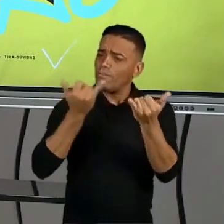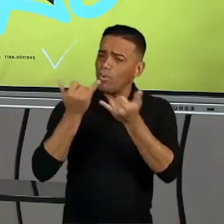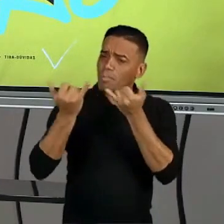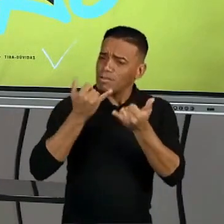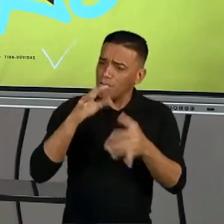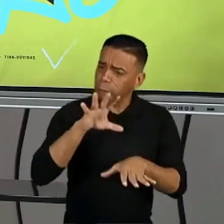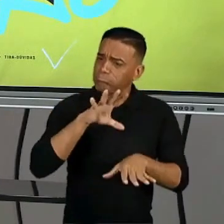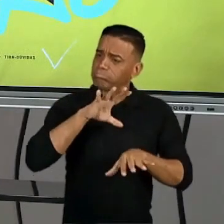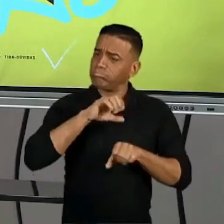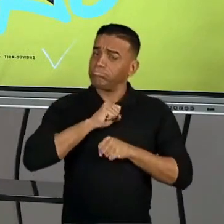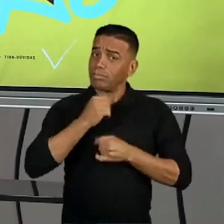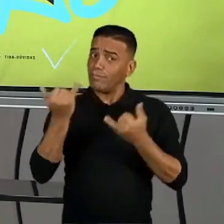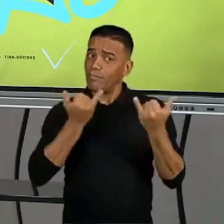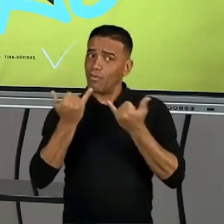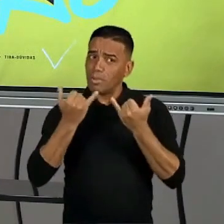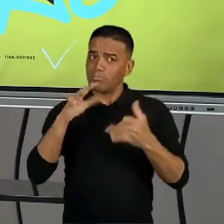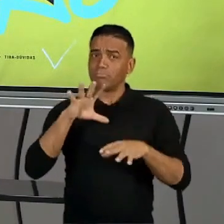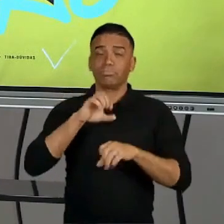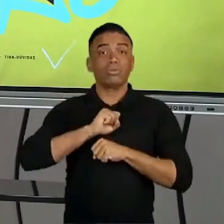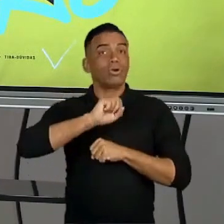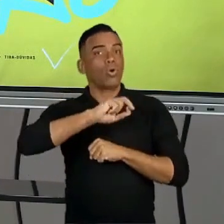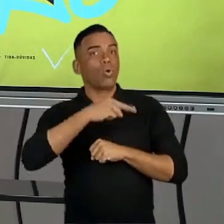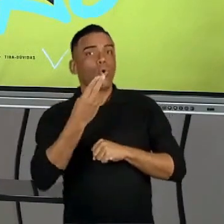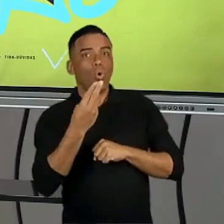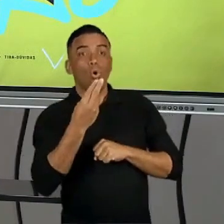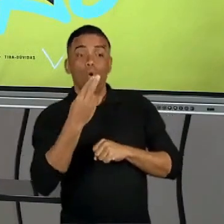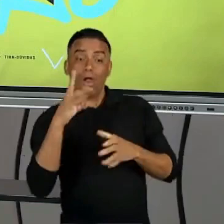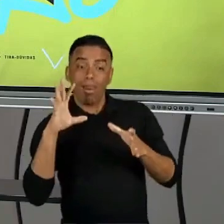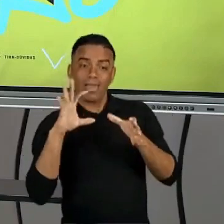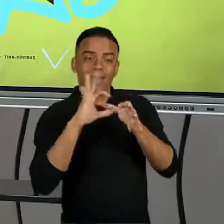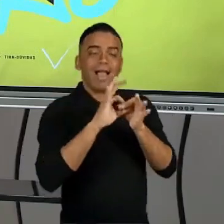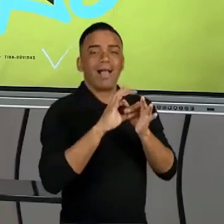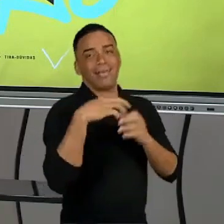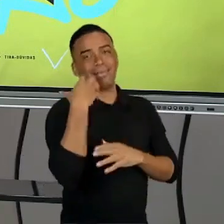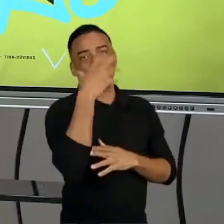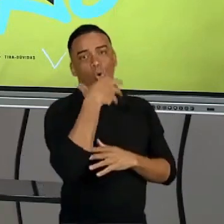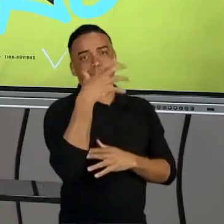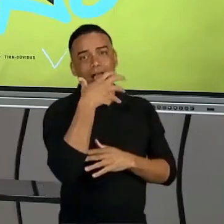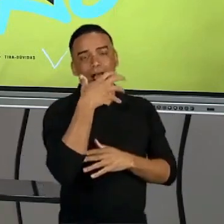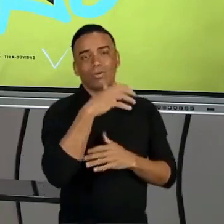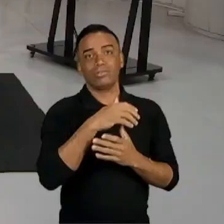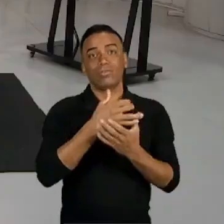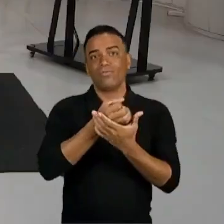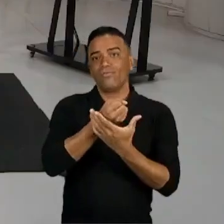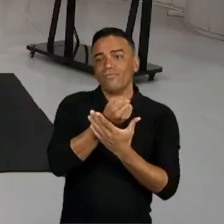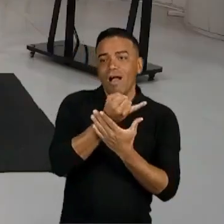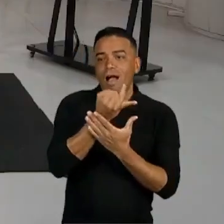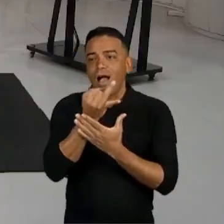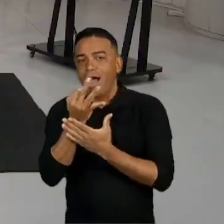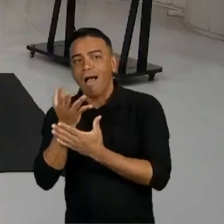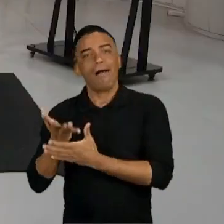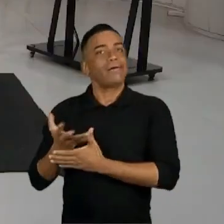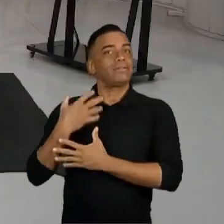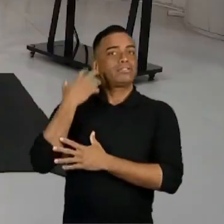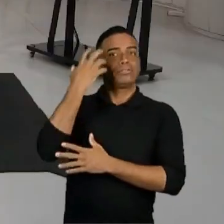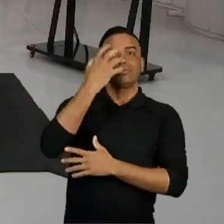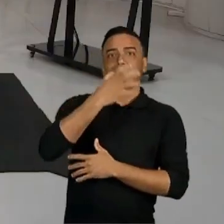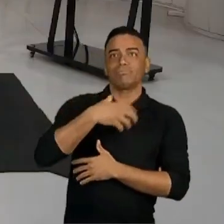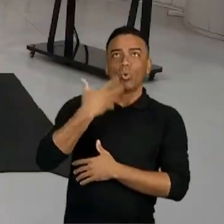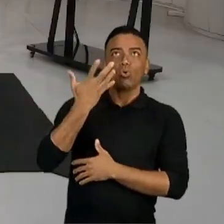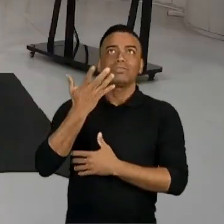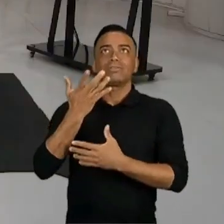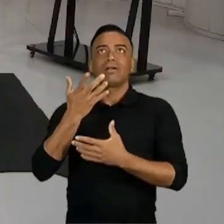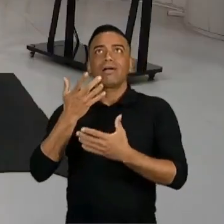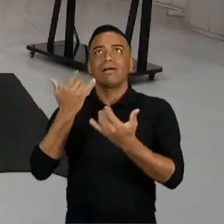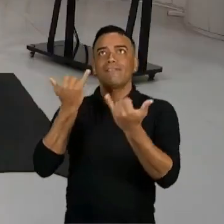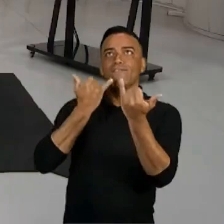você tem naquele momento, que você está estudando, com a informação musical. E quanto mais constelação de informações você fizer no cérebro, melhor